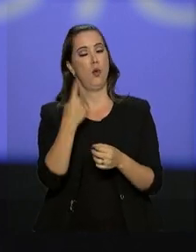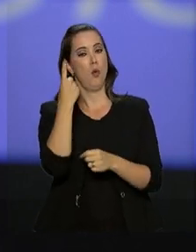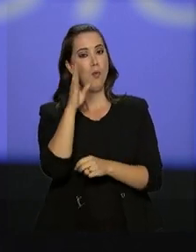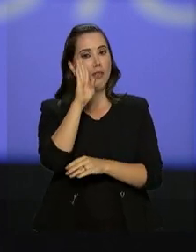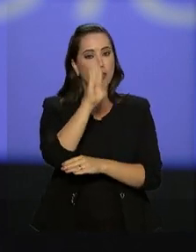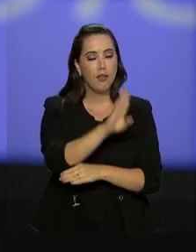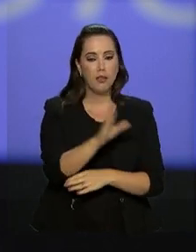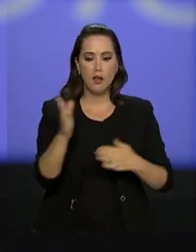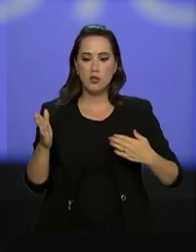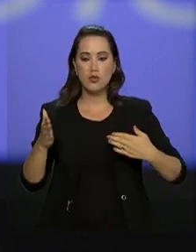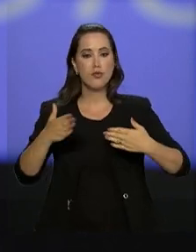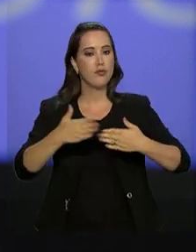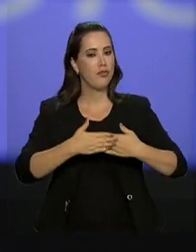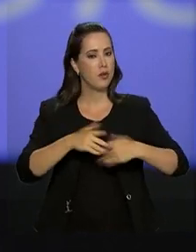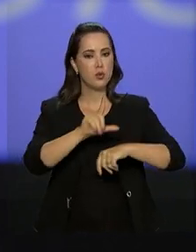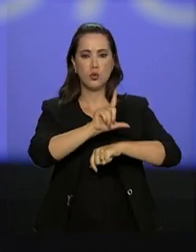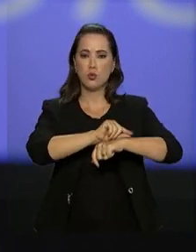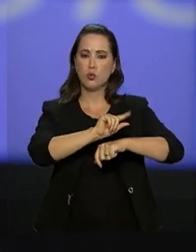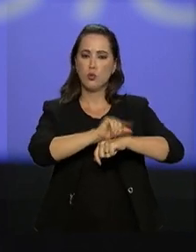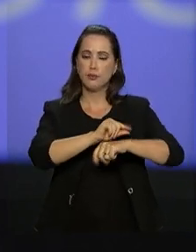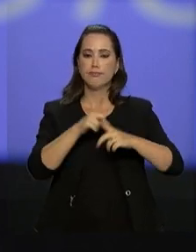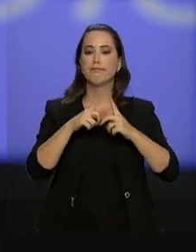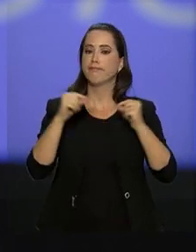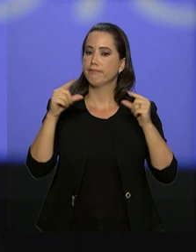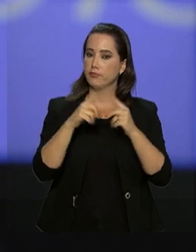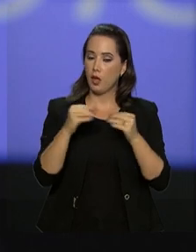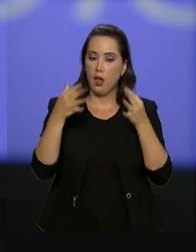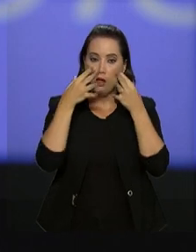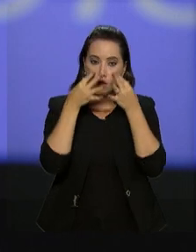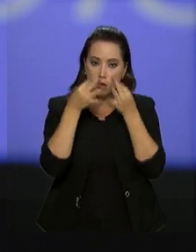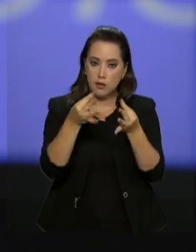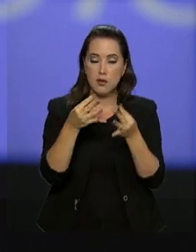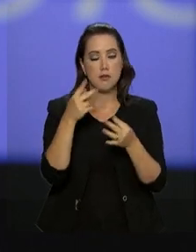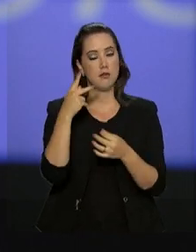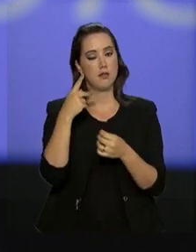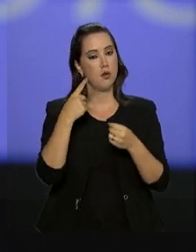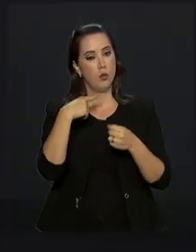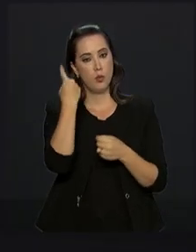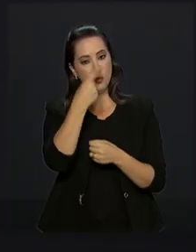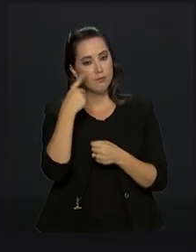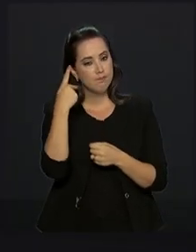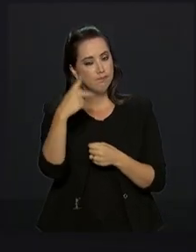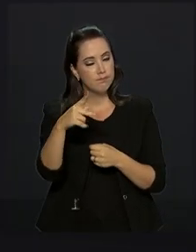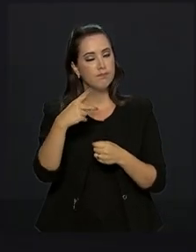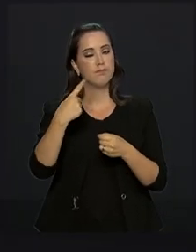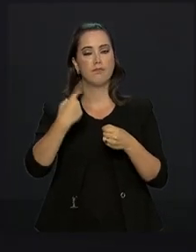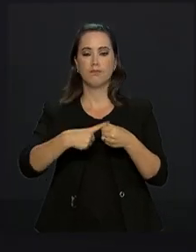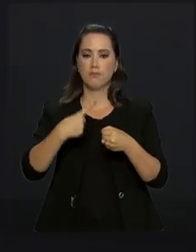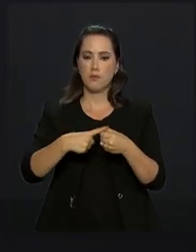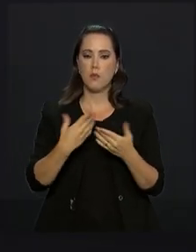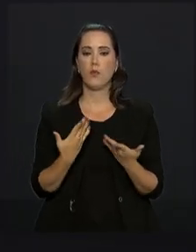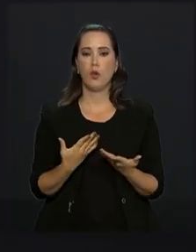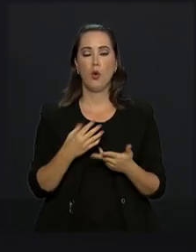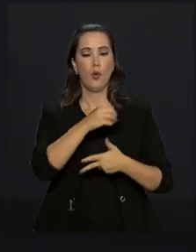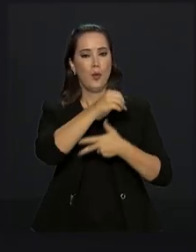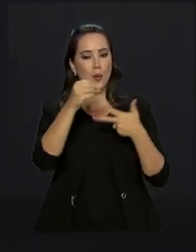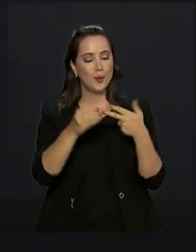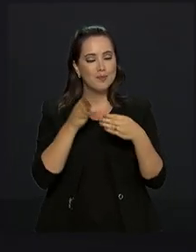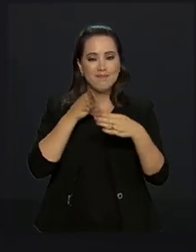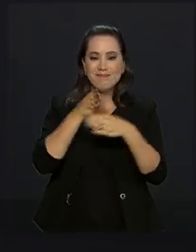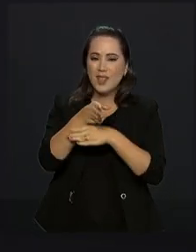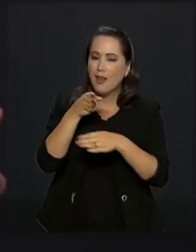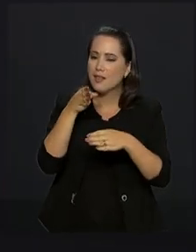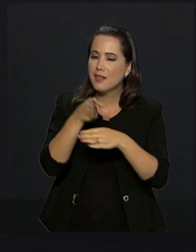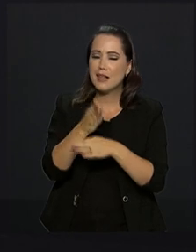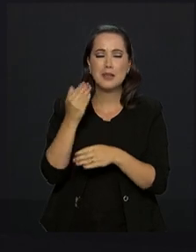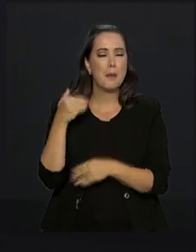13 horas no horário de Brasília. Fique atento ao horário da sua cidade. O Enem é a porta de entrada